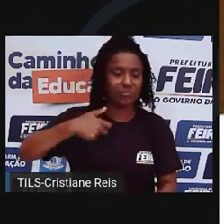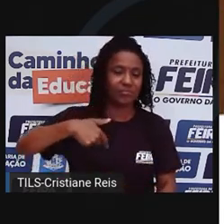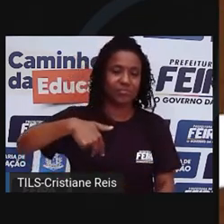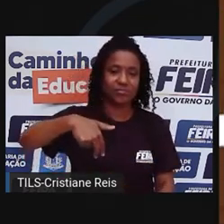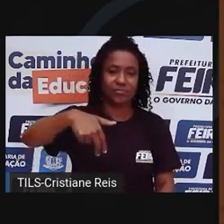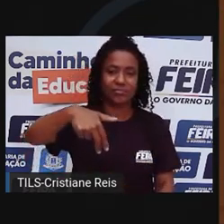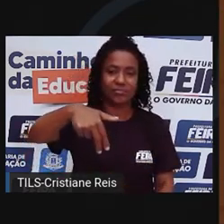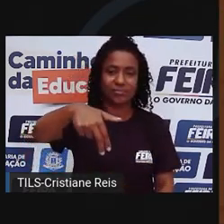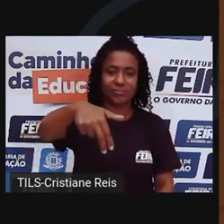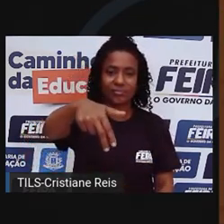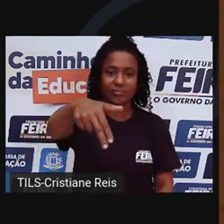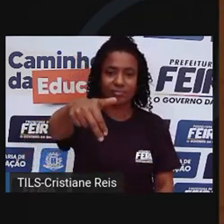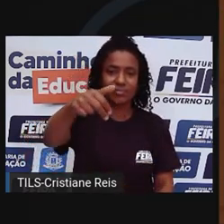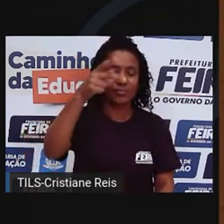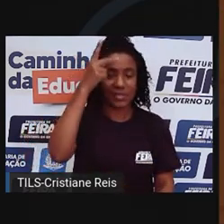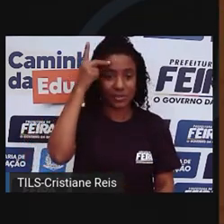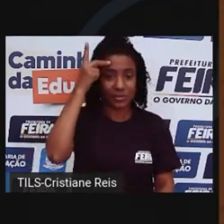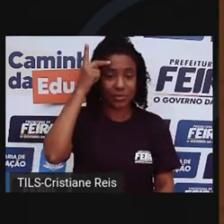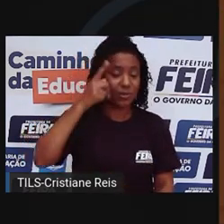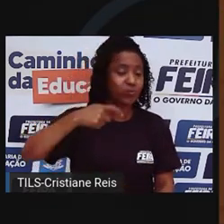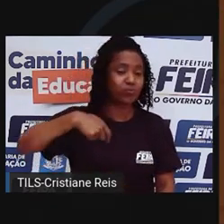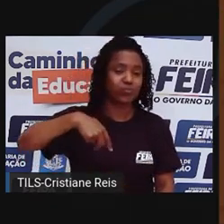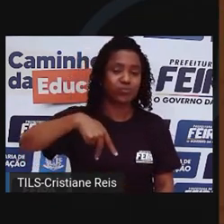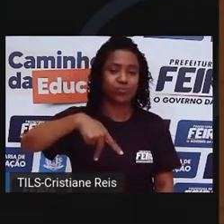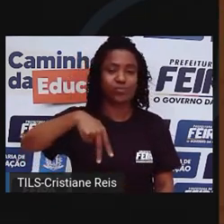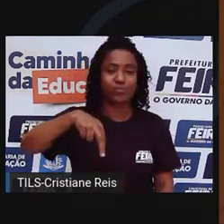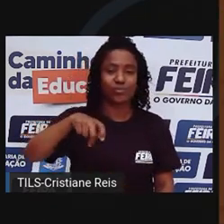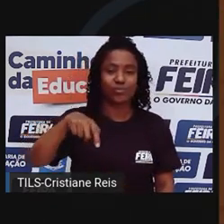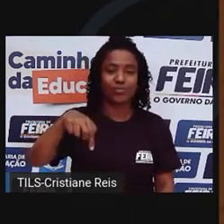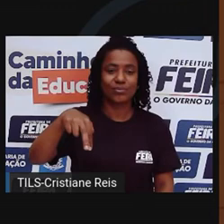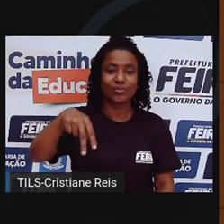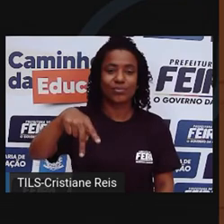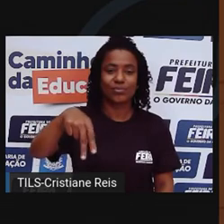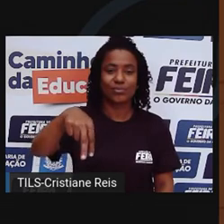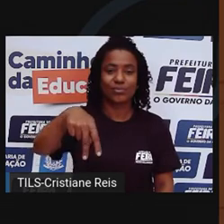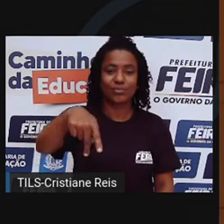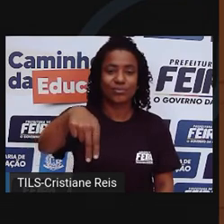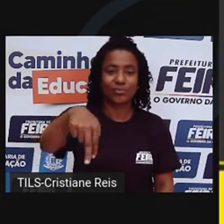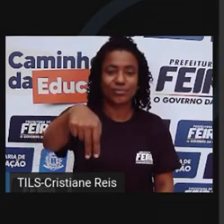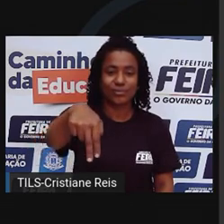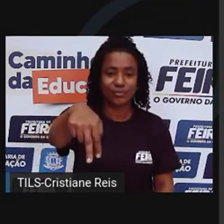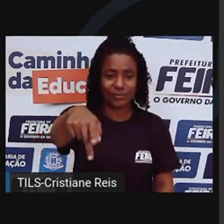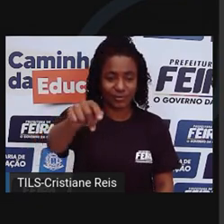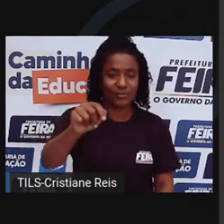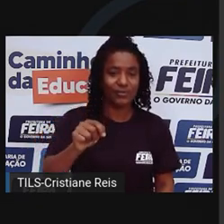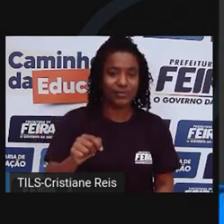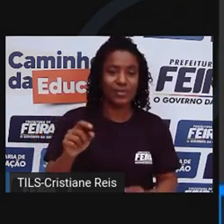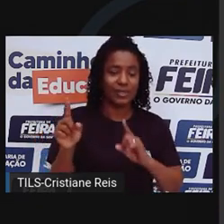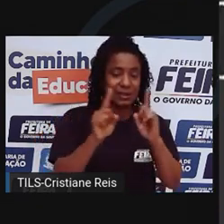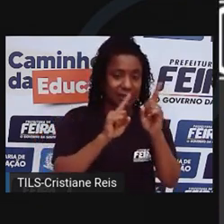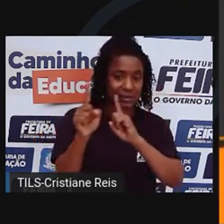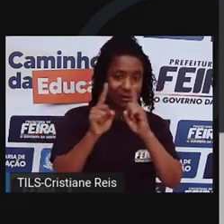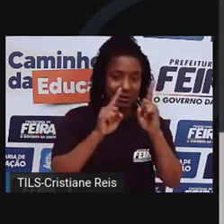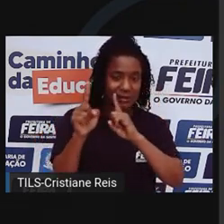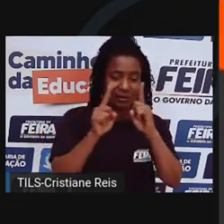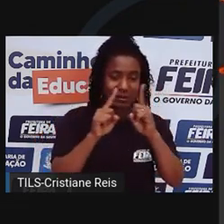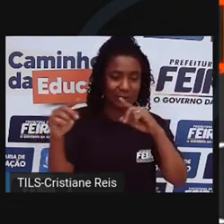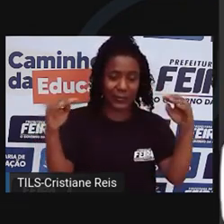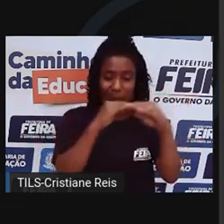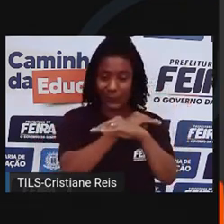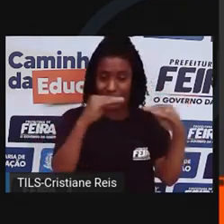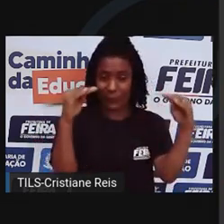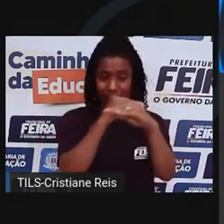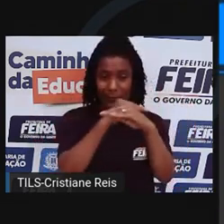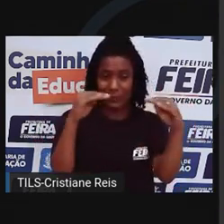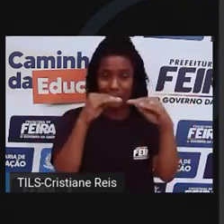Os pedestres caminham pelas calçadas e quando precisam atravessar uma rua bem movimentada por veículos,